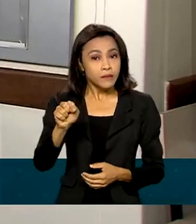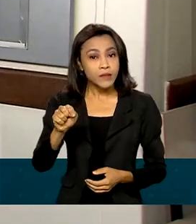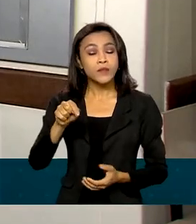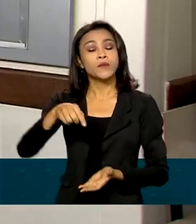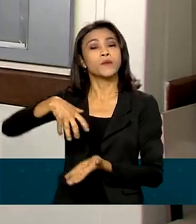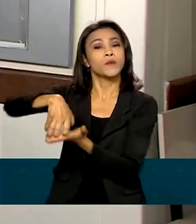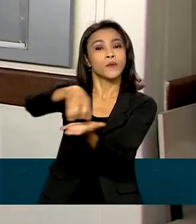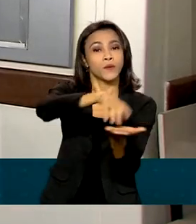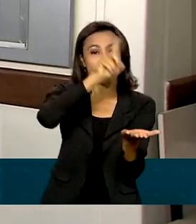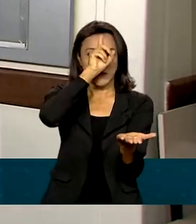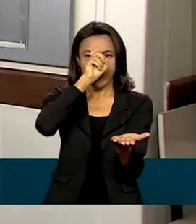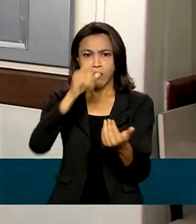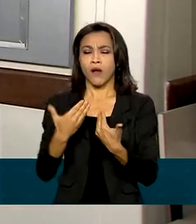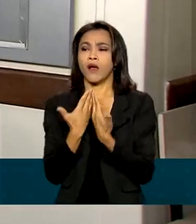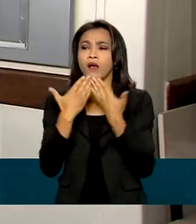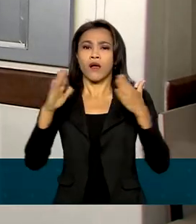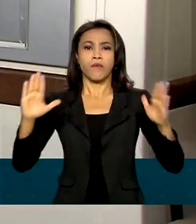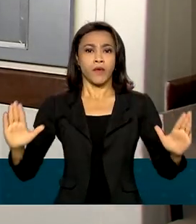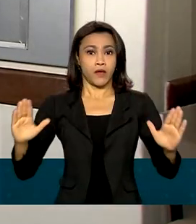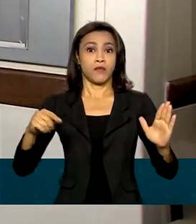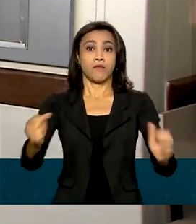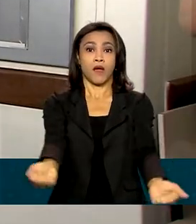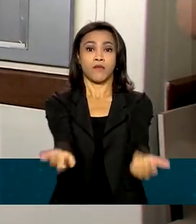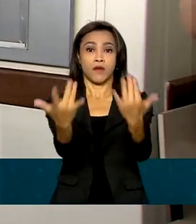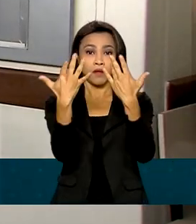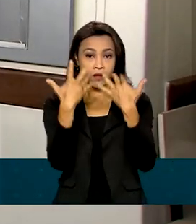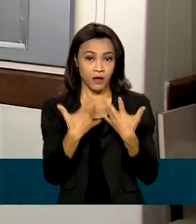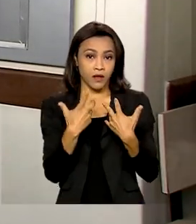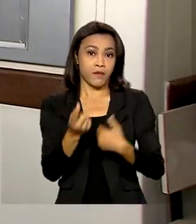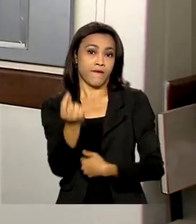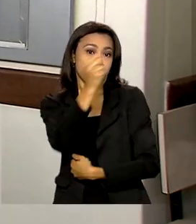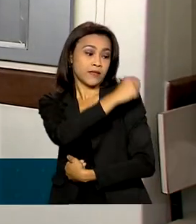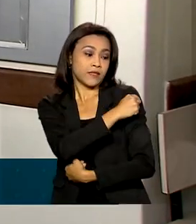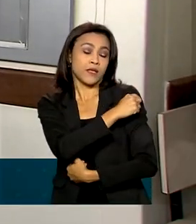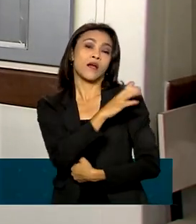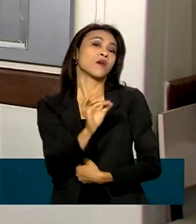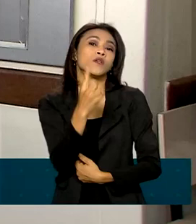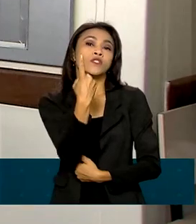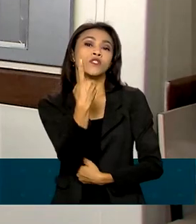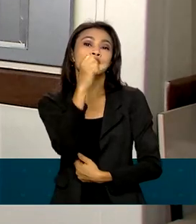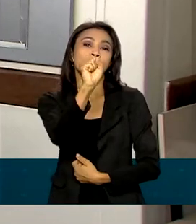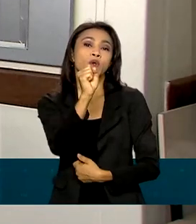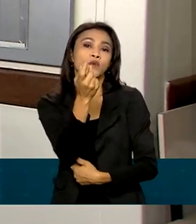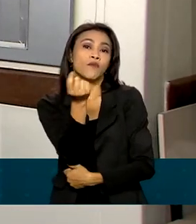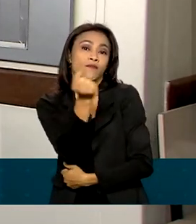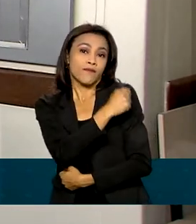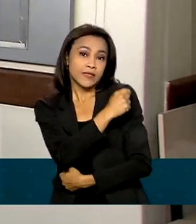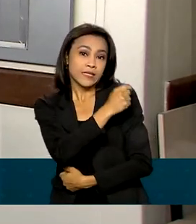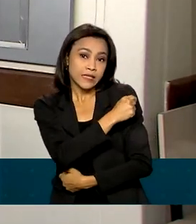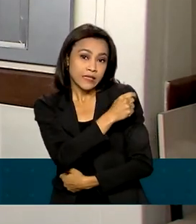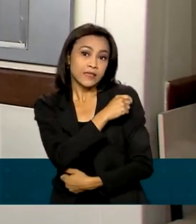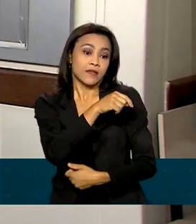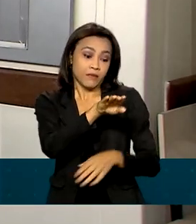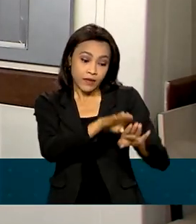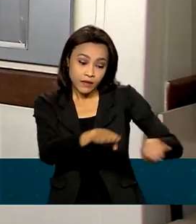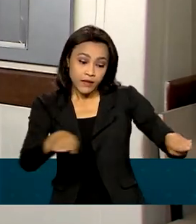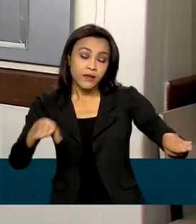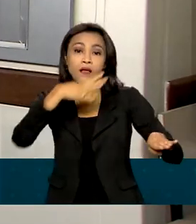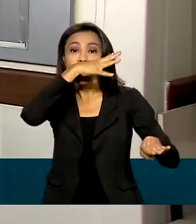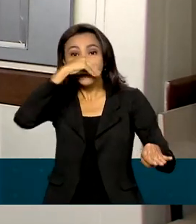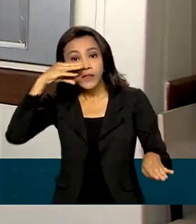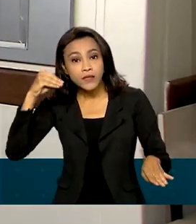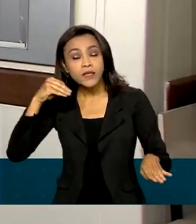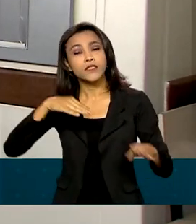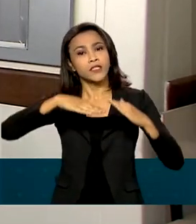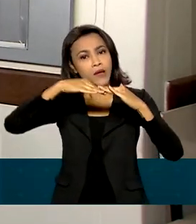país estão abertos para atualização da carteirinha, com as 18 vacinas disponíveis para crianças e adolescentes